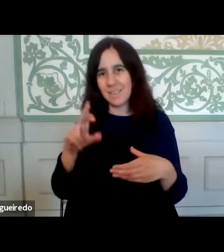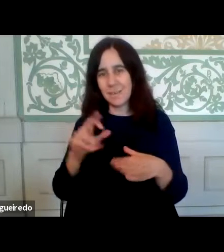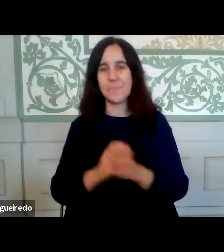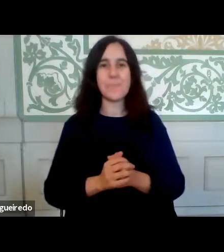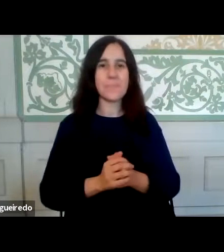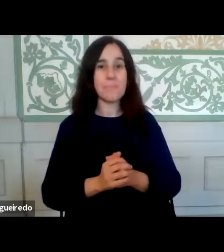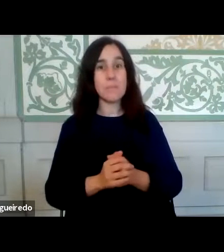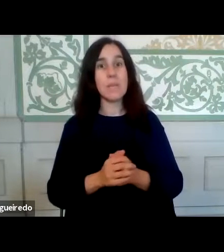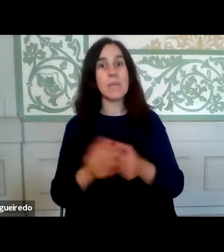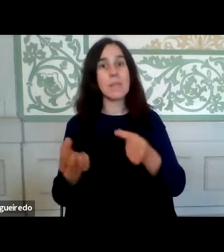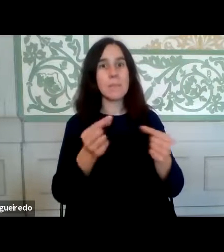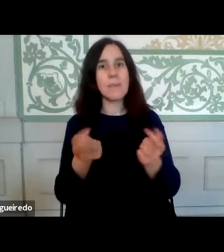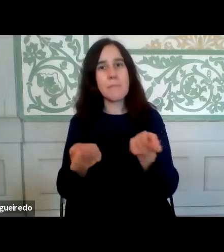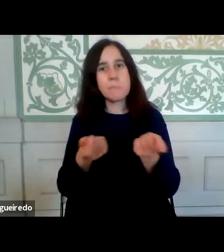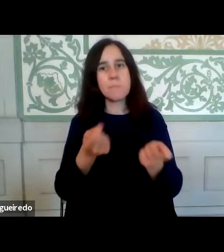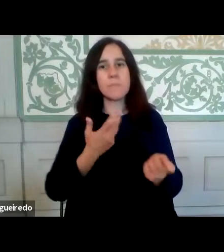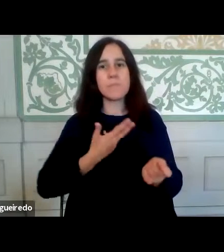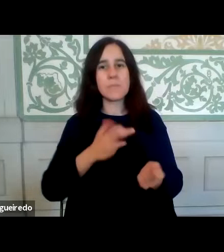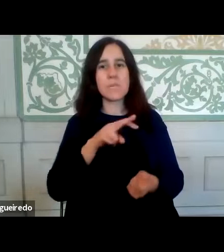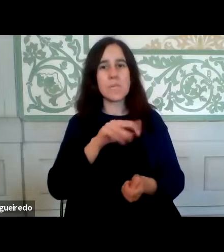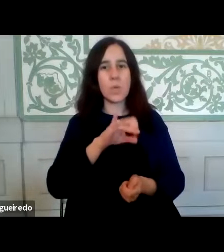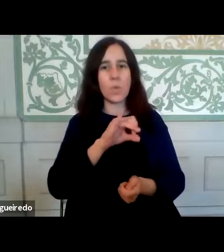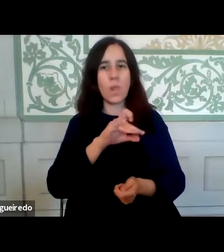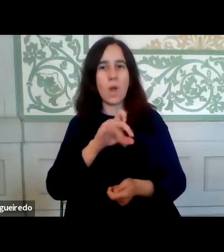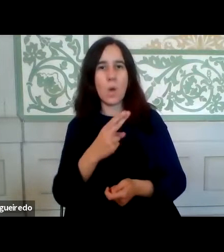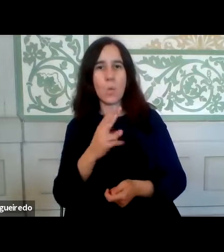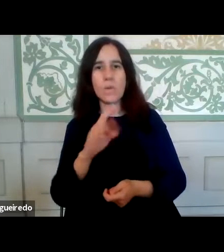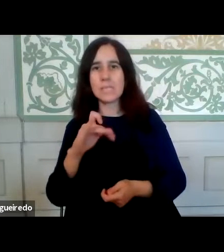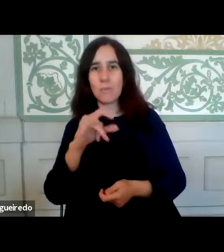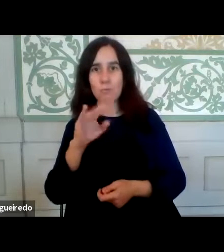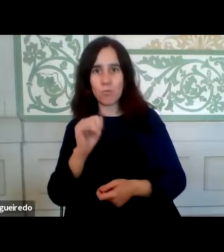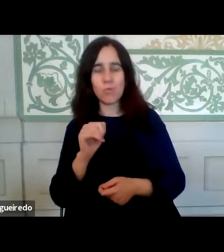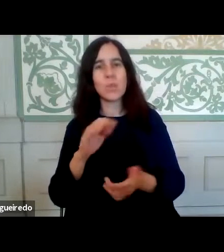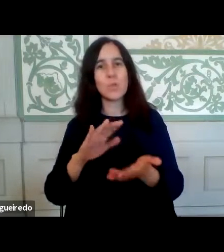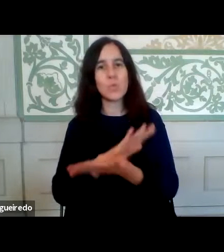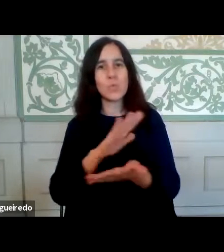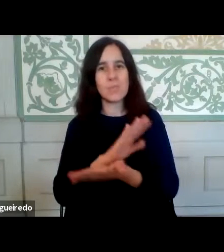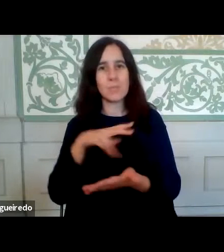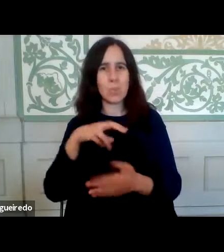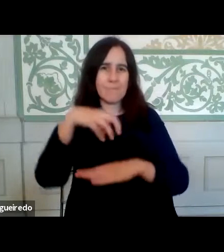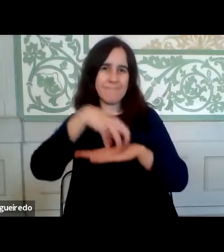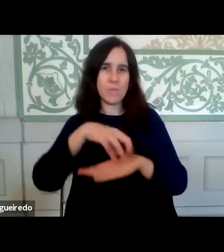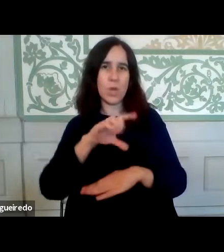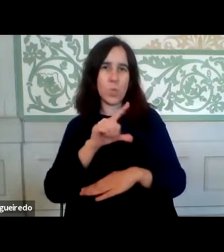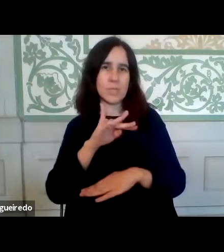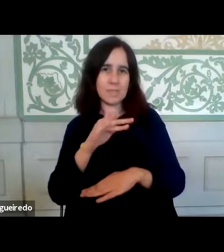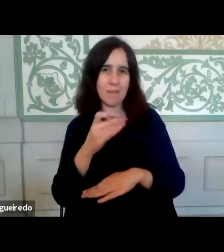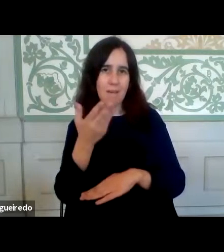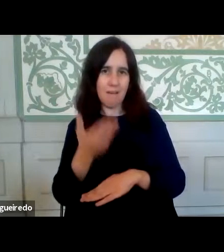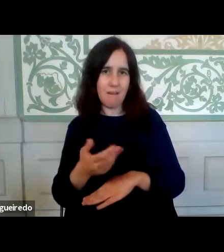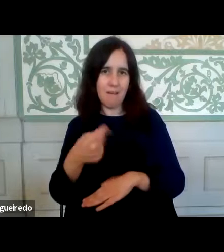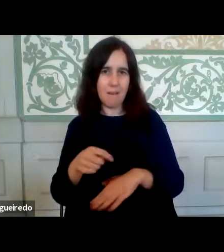o debate o Dr. Nicolau Santos, Presidente do Conselho de Administração da Agência de Notícias de Portugal, Lusa. Na sessão está ainda